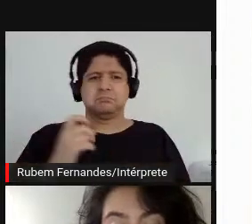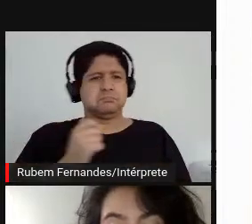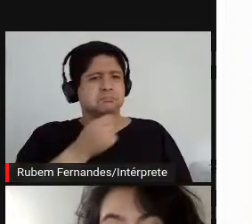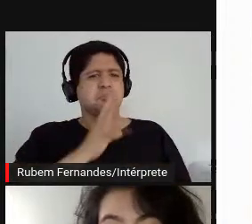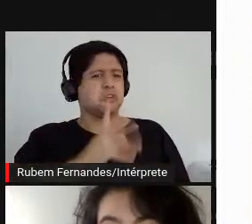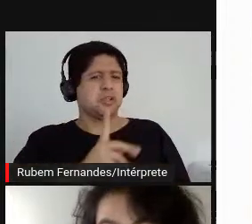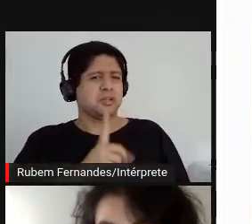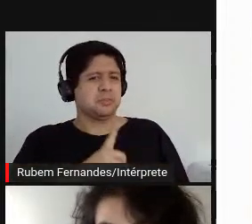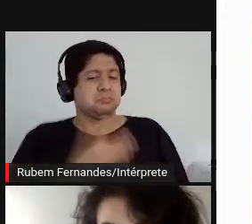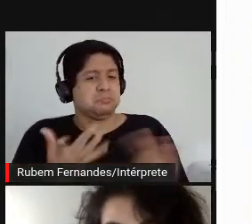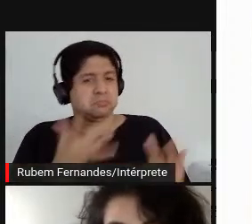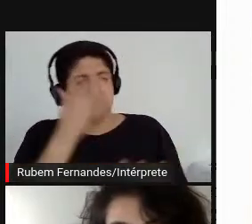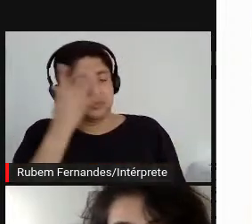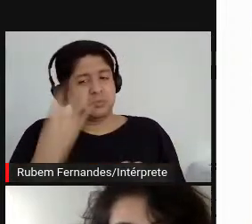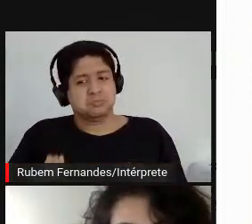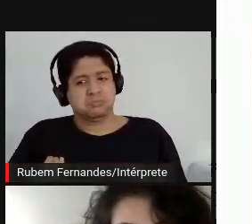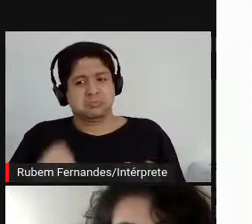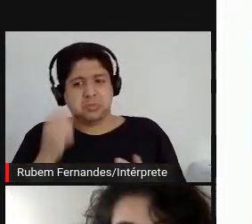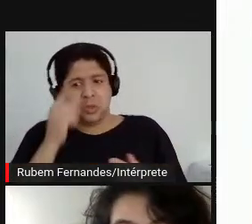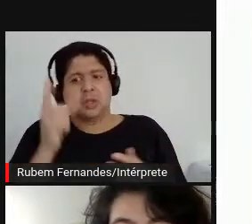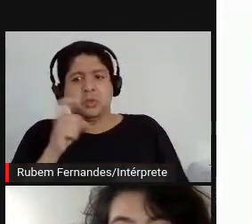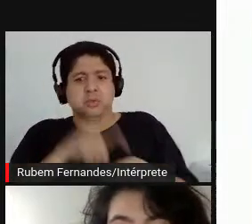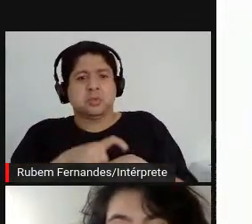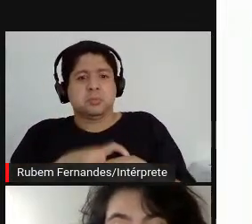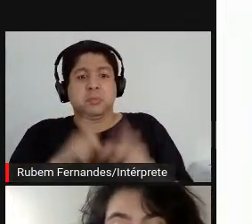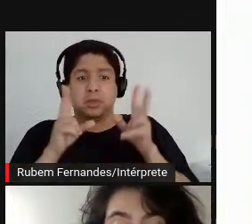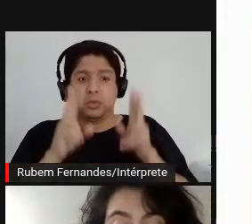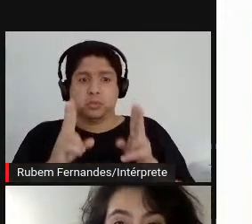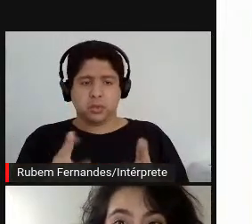E aí a gente...